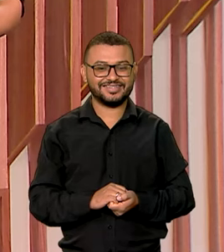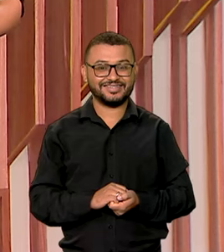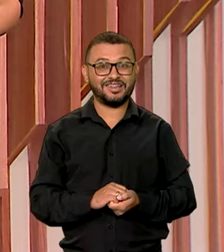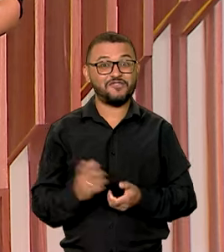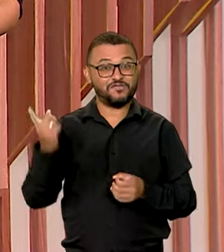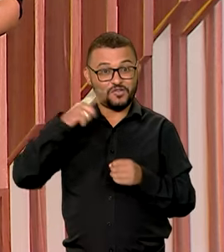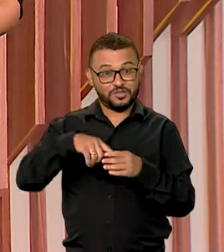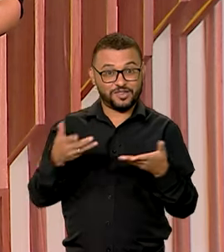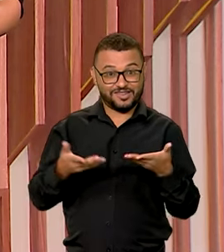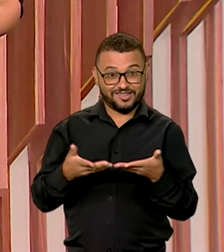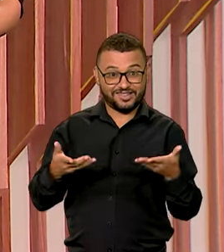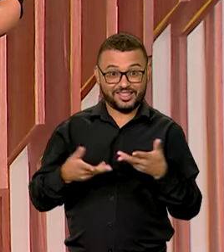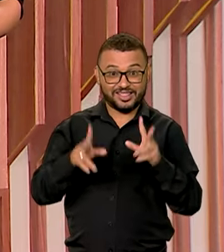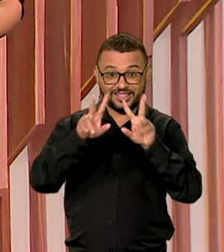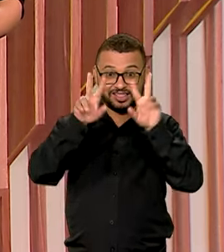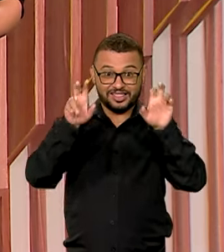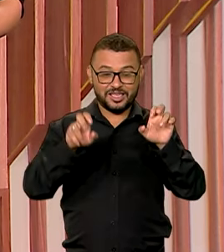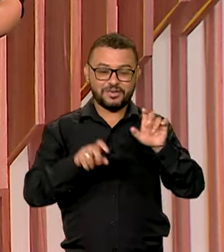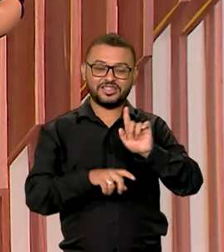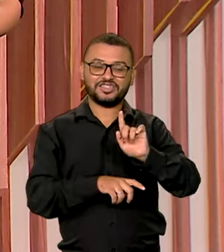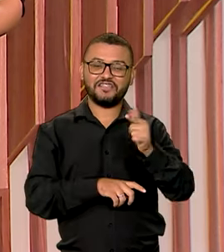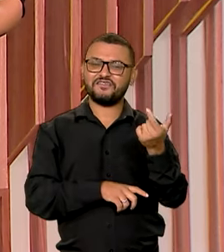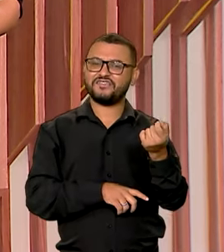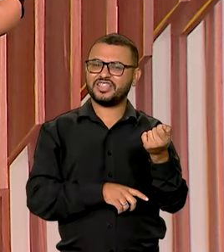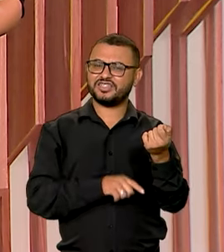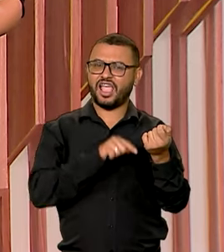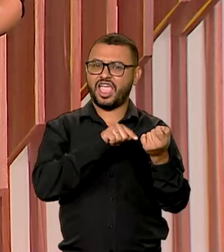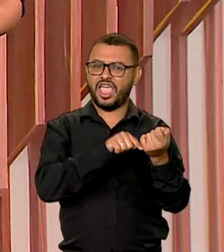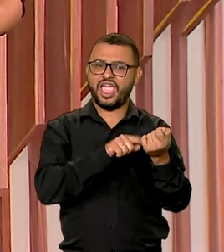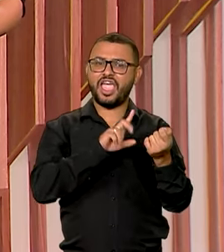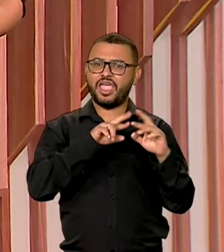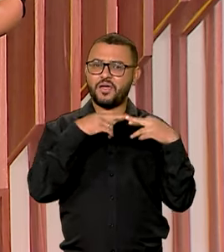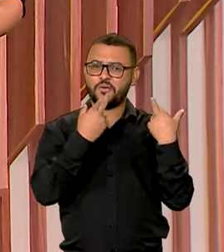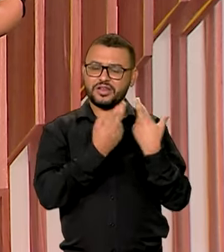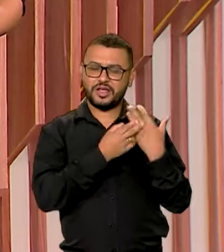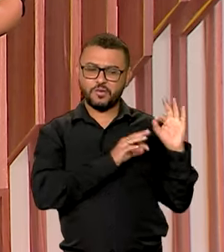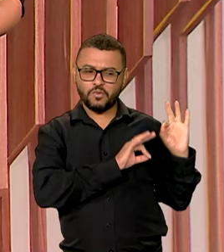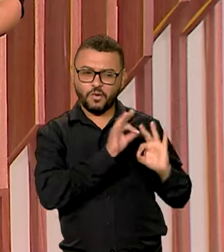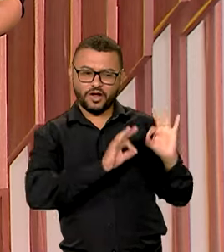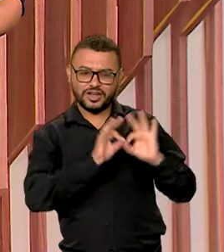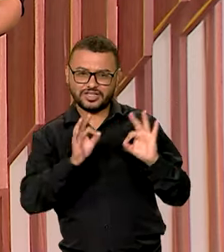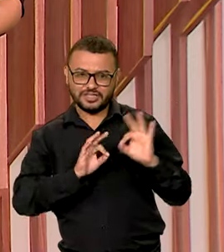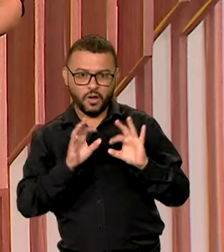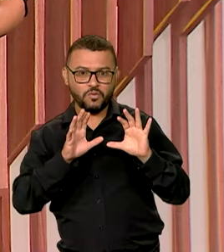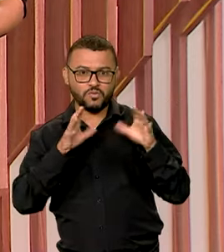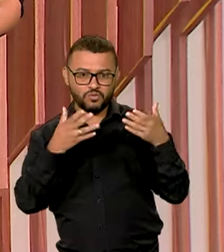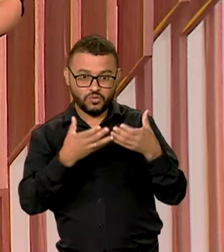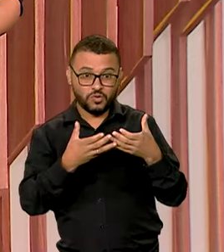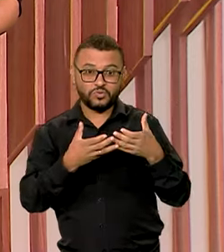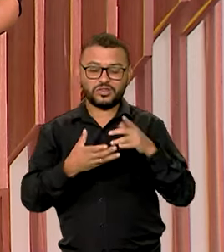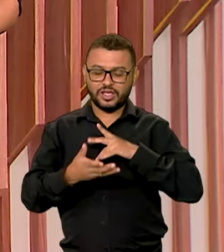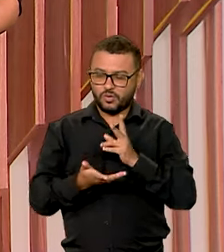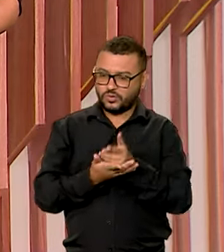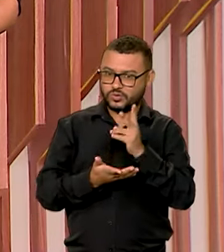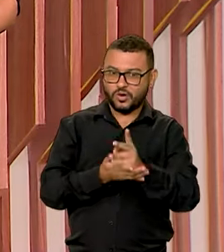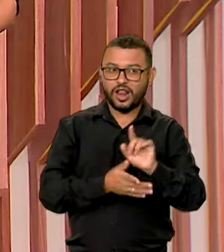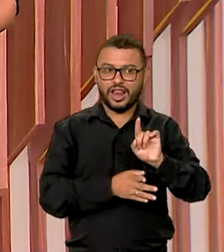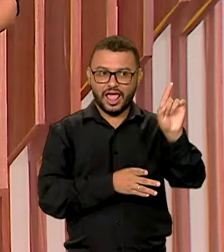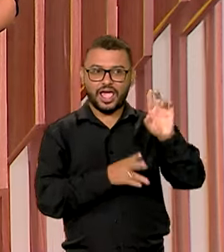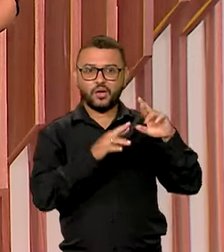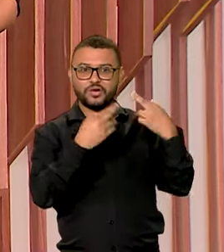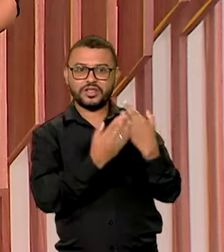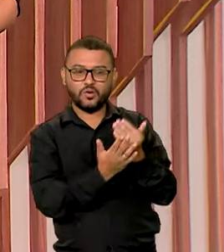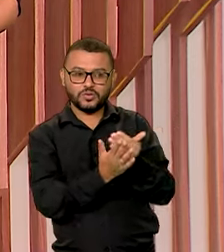Estamos de volta e o assunto agora é G20. As reuniões preparatórias para a cúpula continuam. Um encontro em Belo